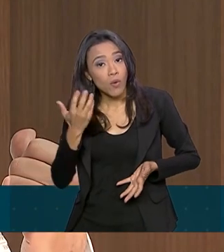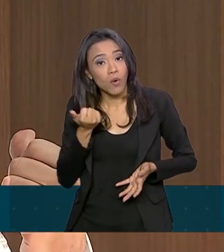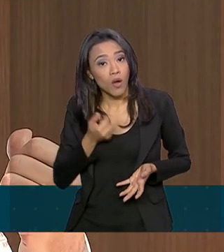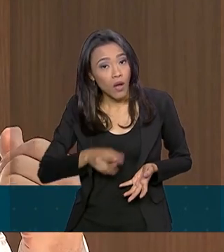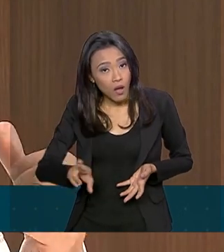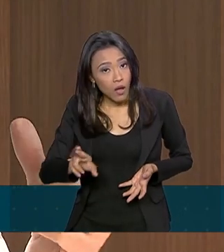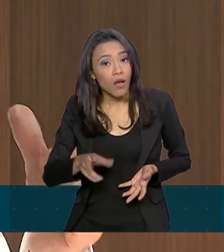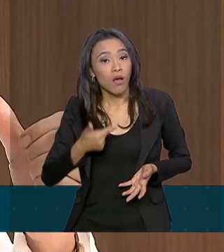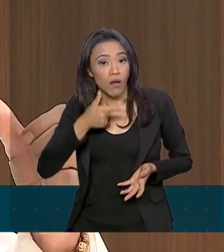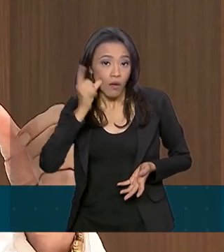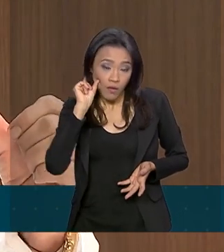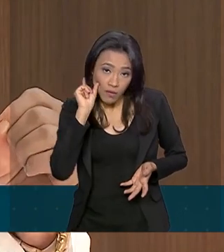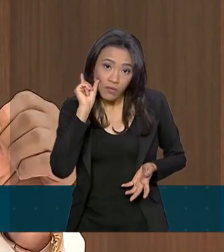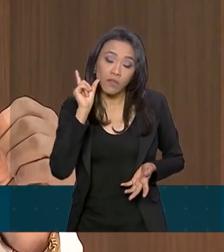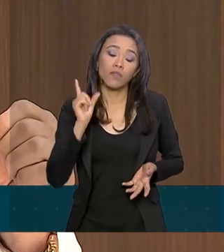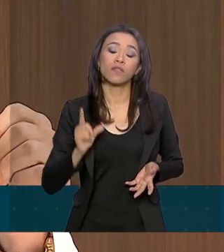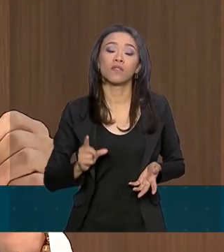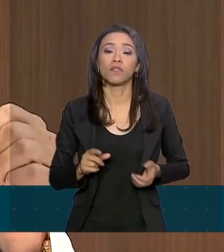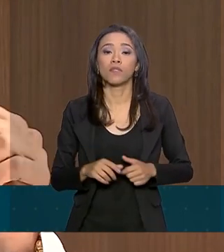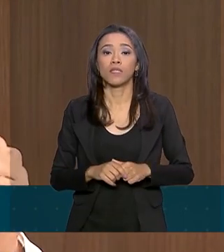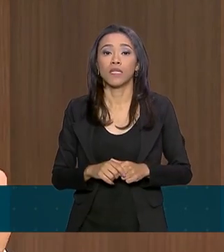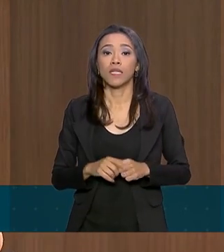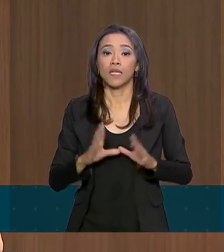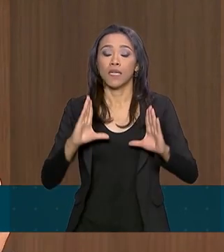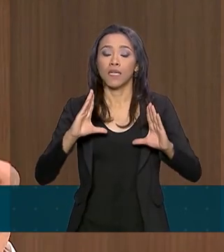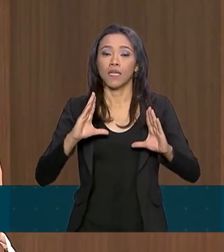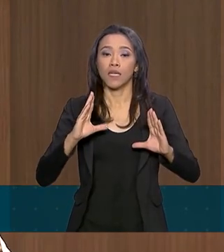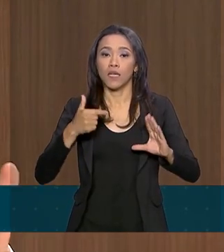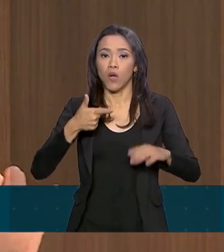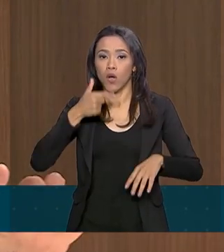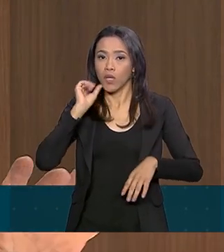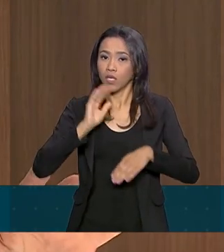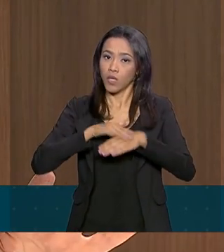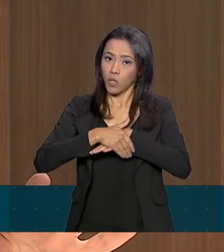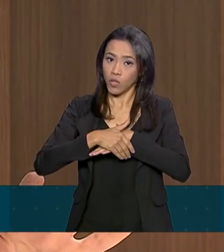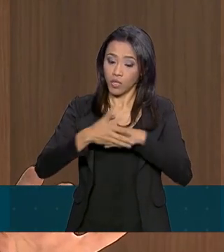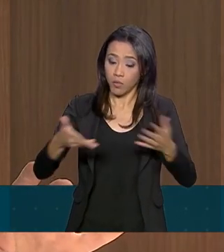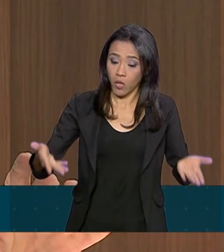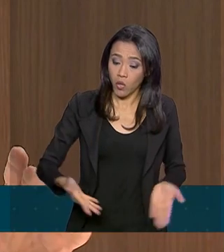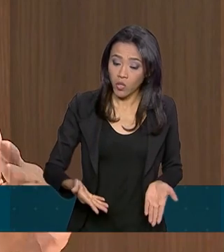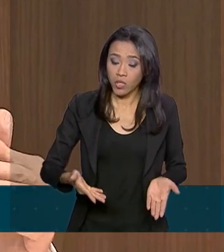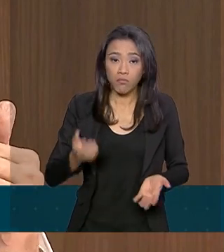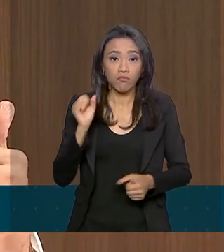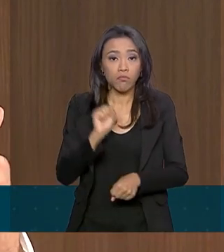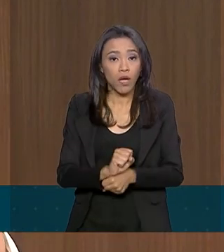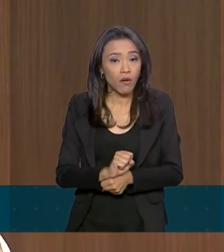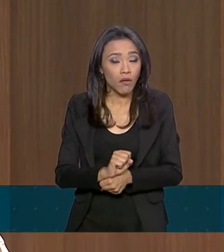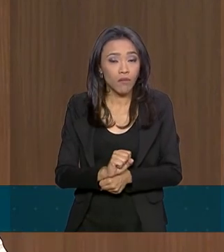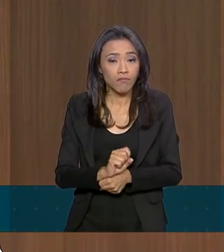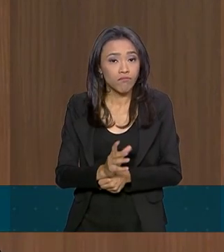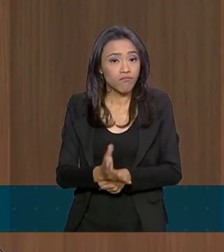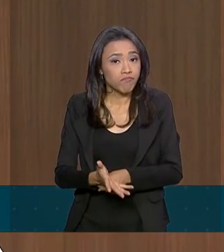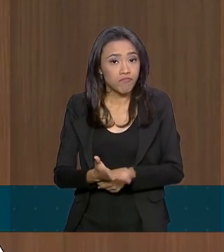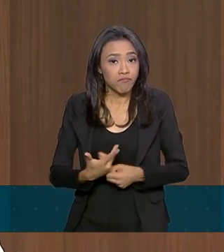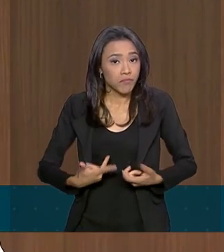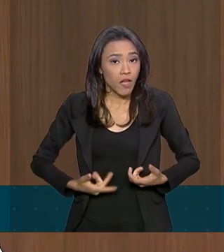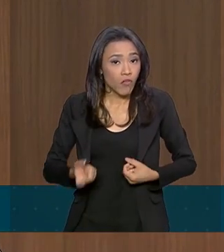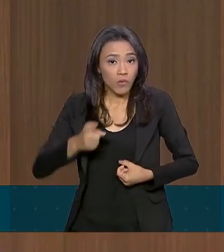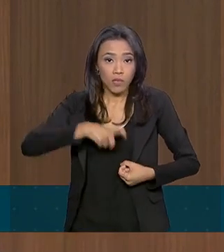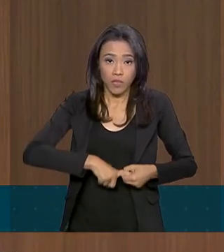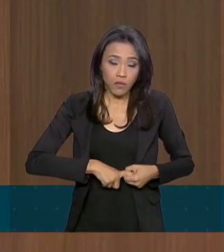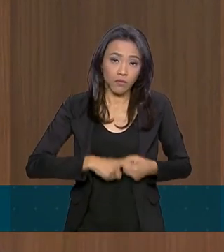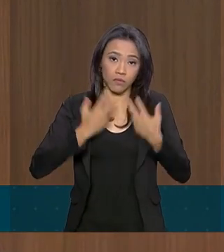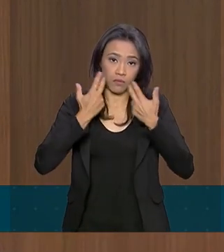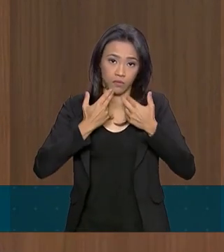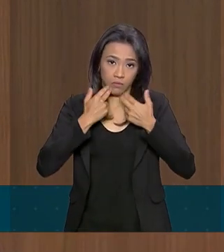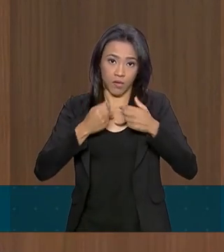ontem, mas da noite para agora parou essa drenagem. Então, provavelmente, o intestino está retomando a função,